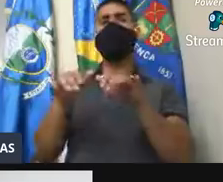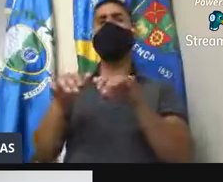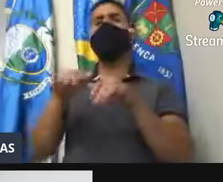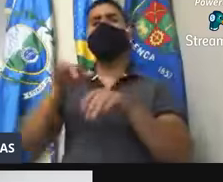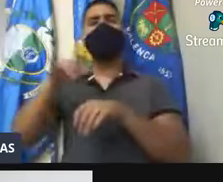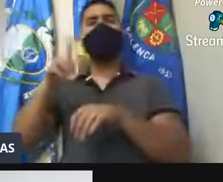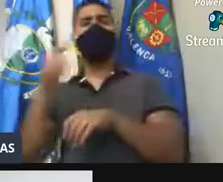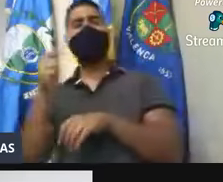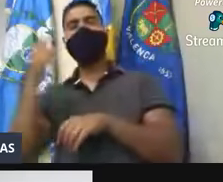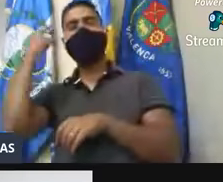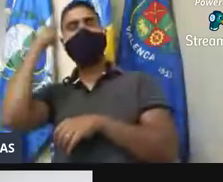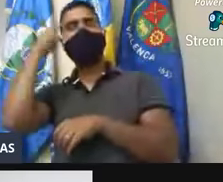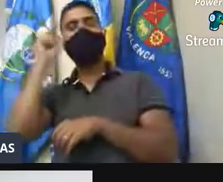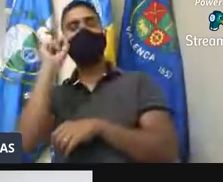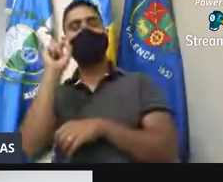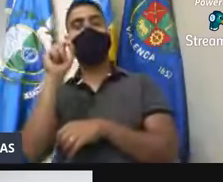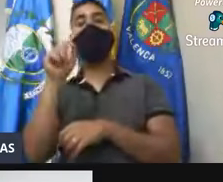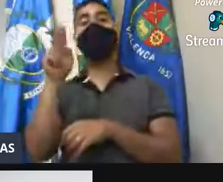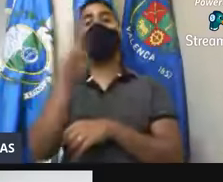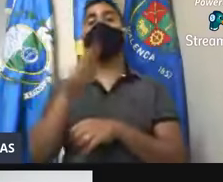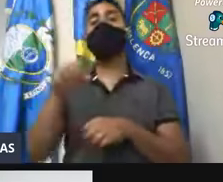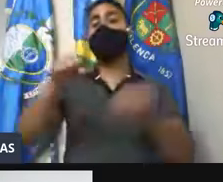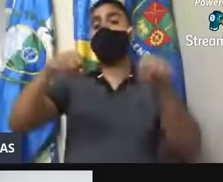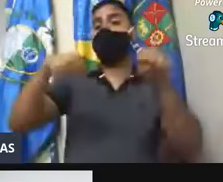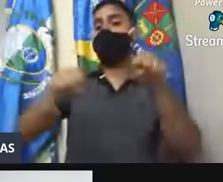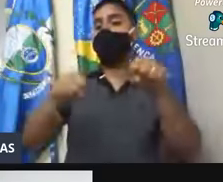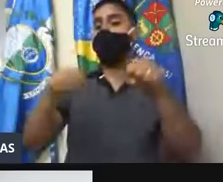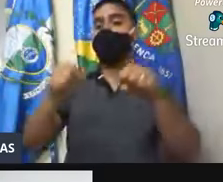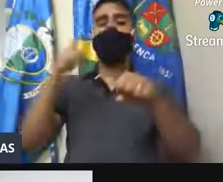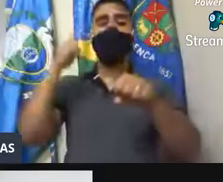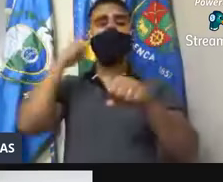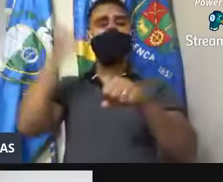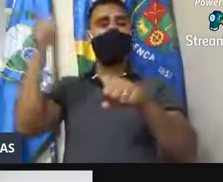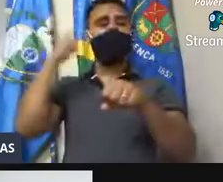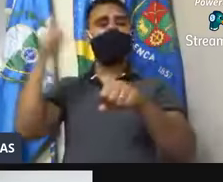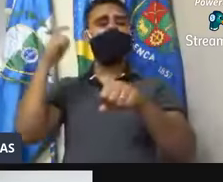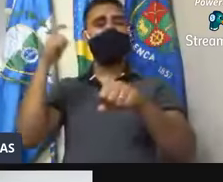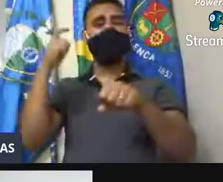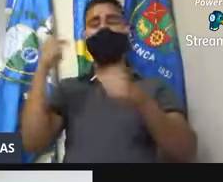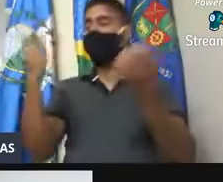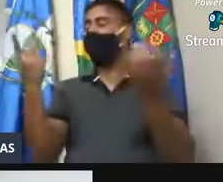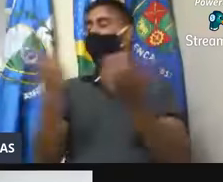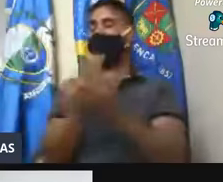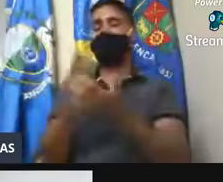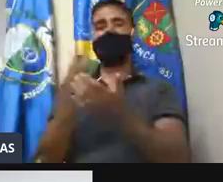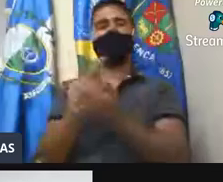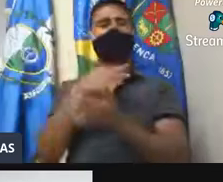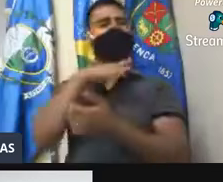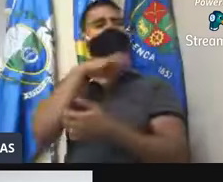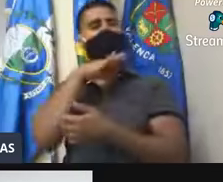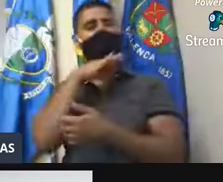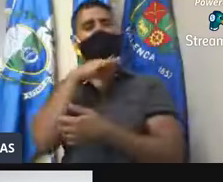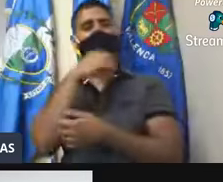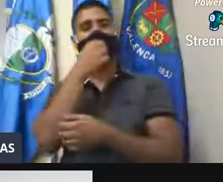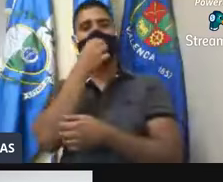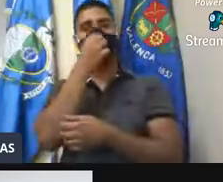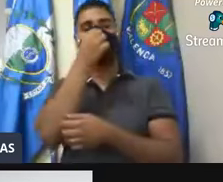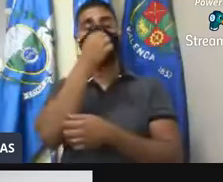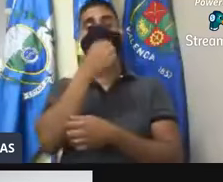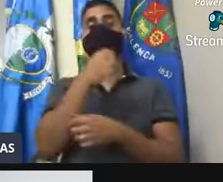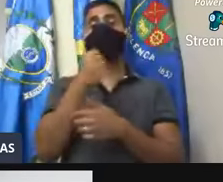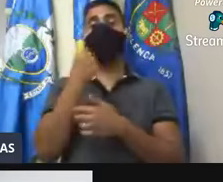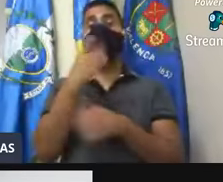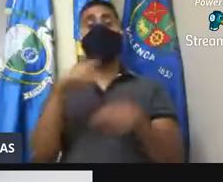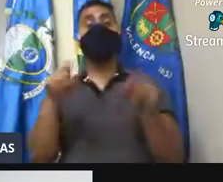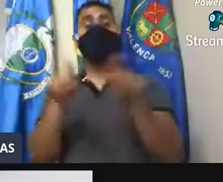comerciais, conscientizando de que usar motos barulhentos à noite não é legal. Não é legal de ser bom ou não é legal do